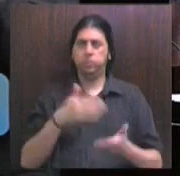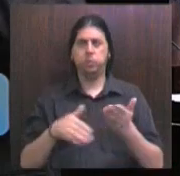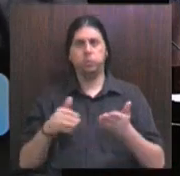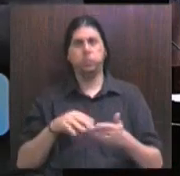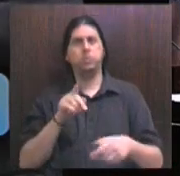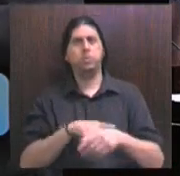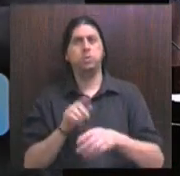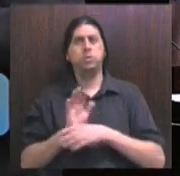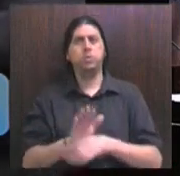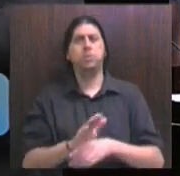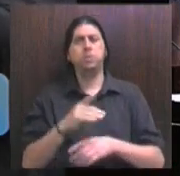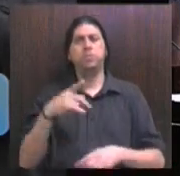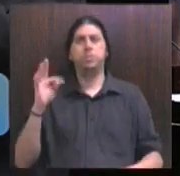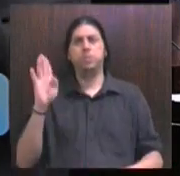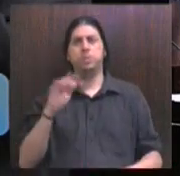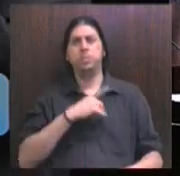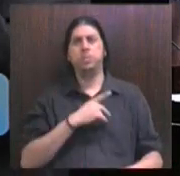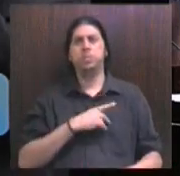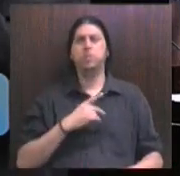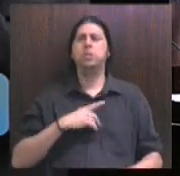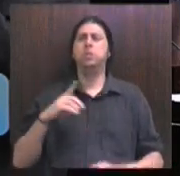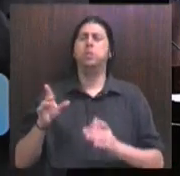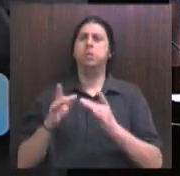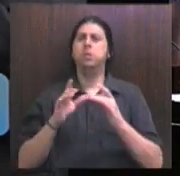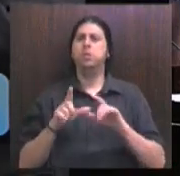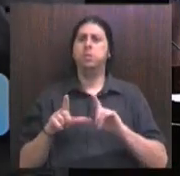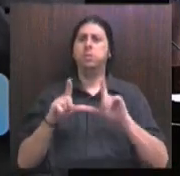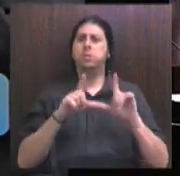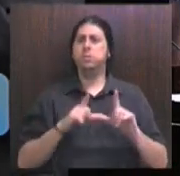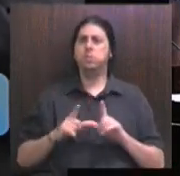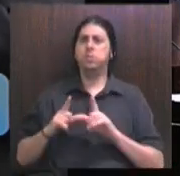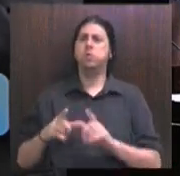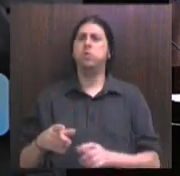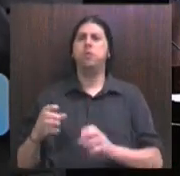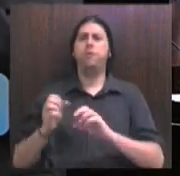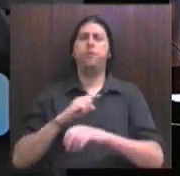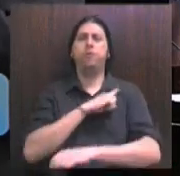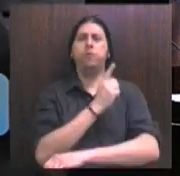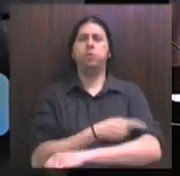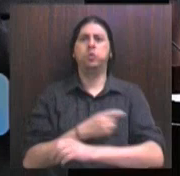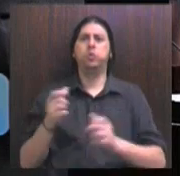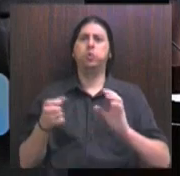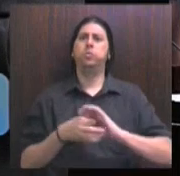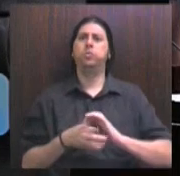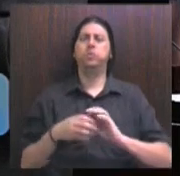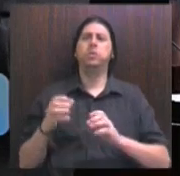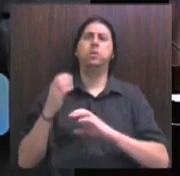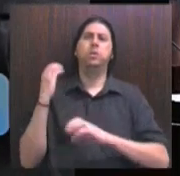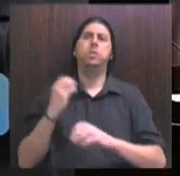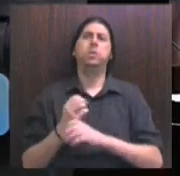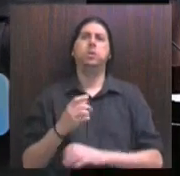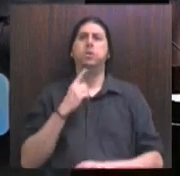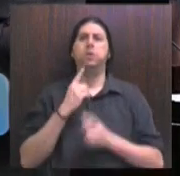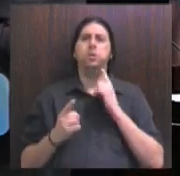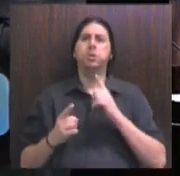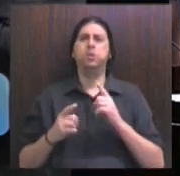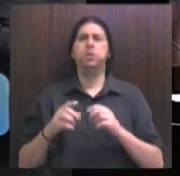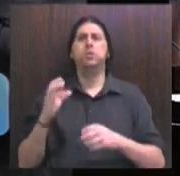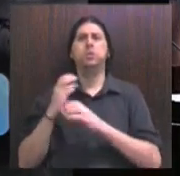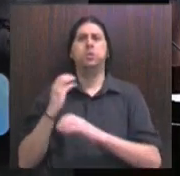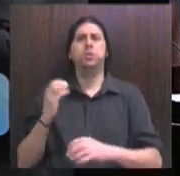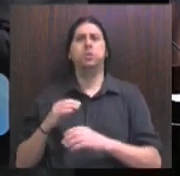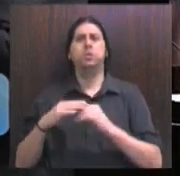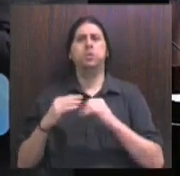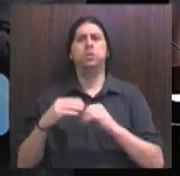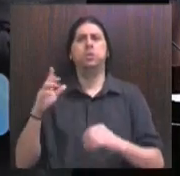período. Nós, do PTB, temos uma ligação muito forte com a engenharia. Nós fomos coordenados durante muito tempo por um engenheiro da nossa bancada, que é o